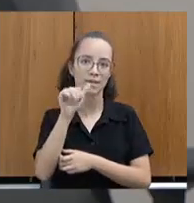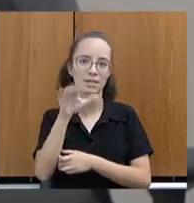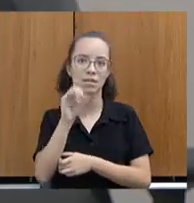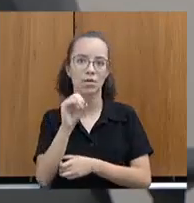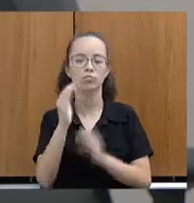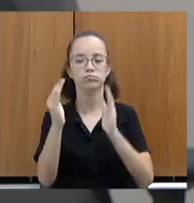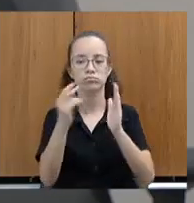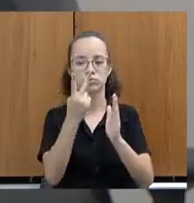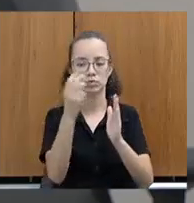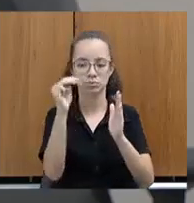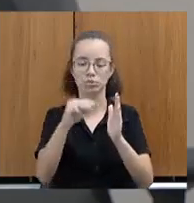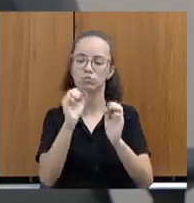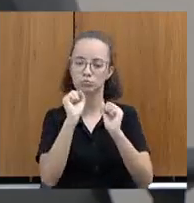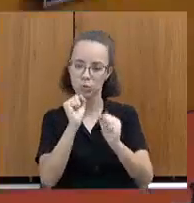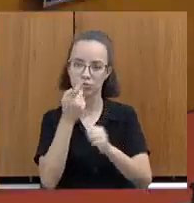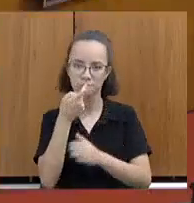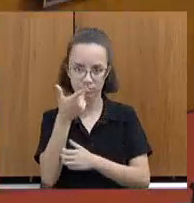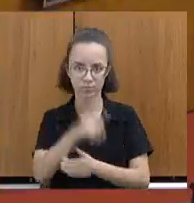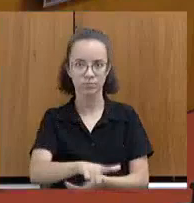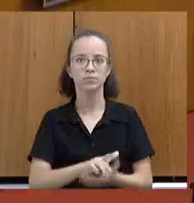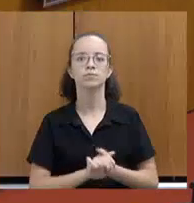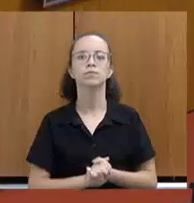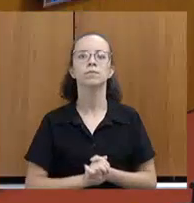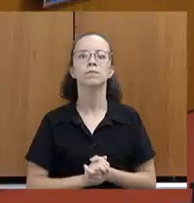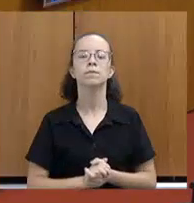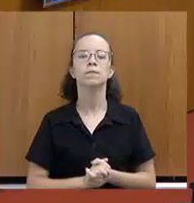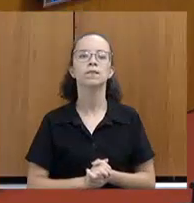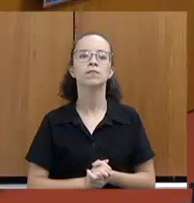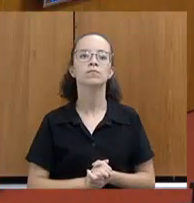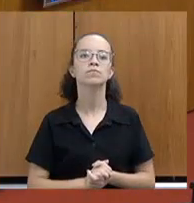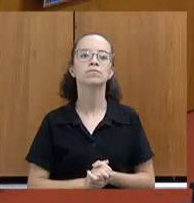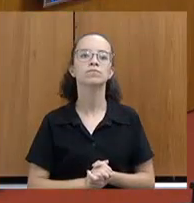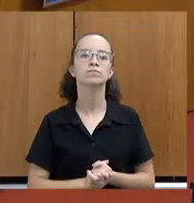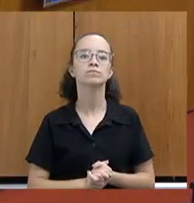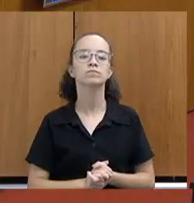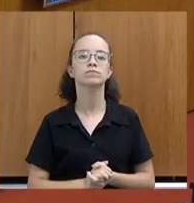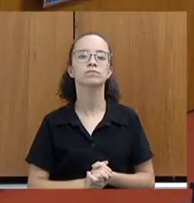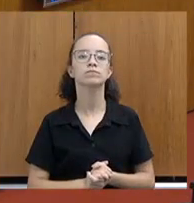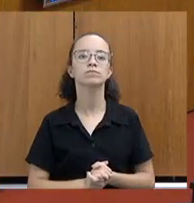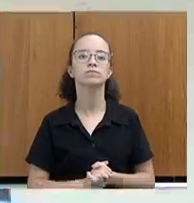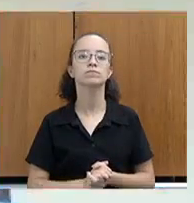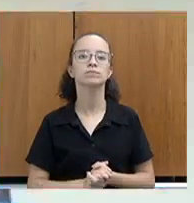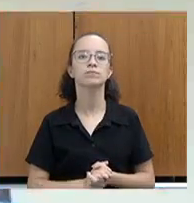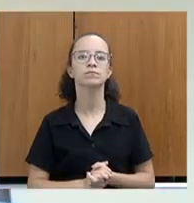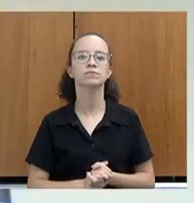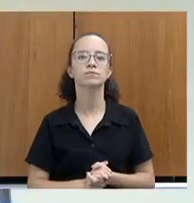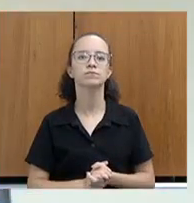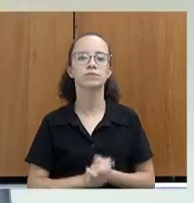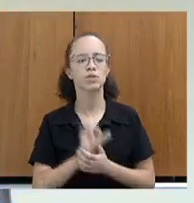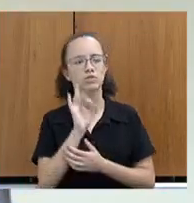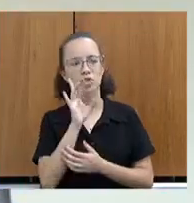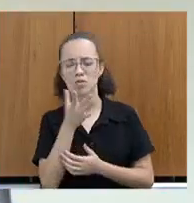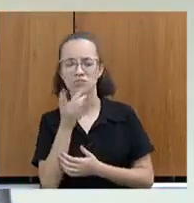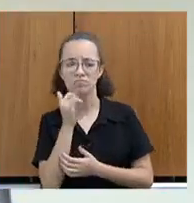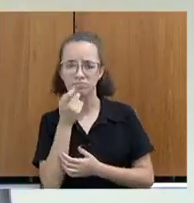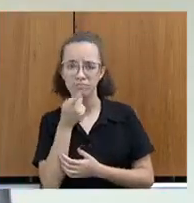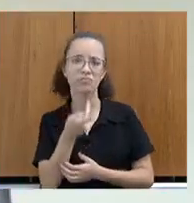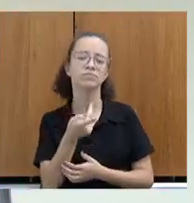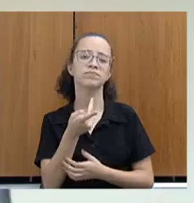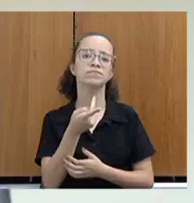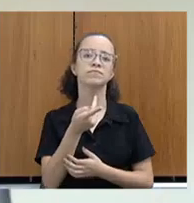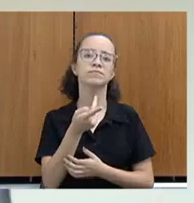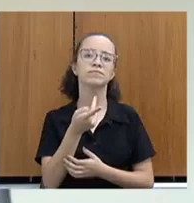minutos de considerações finais. Está certo, presidente. Dizem a secretária, então, que